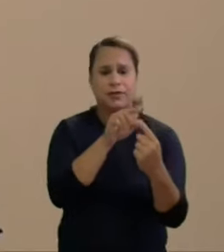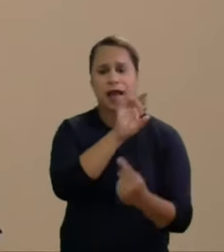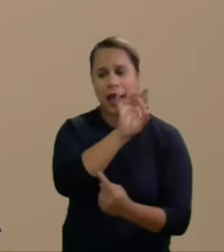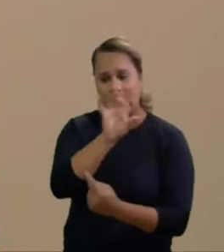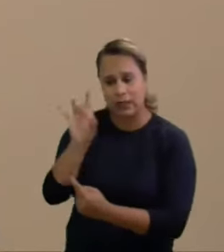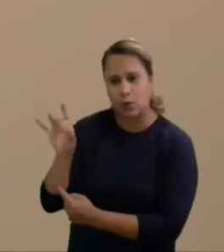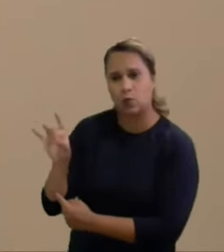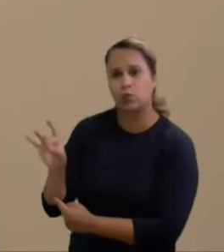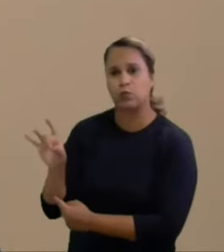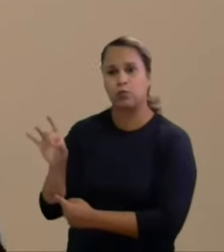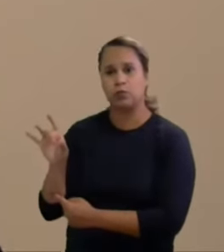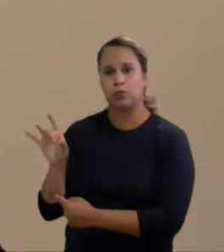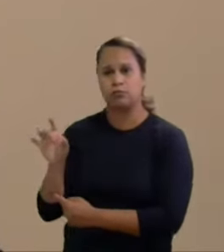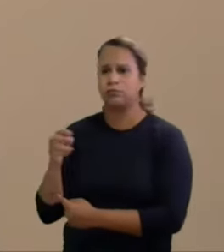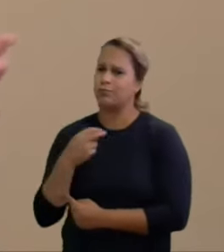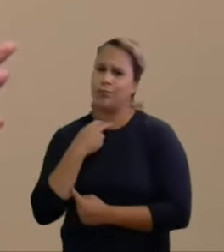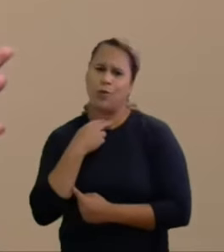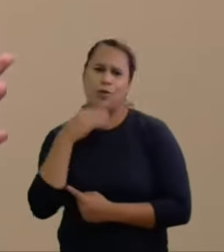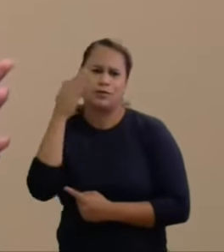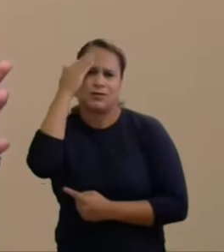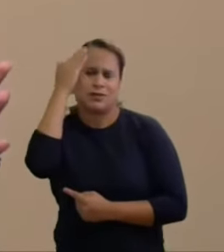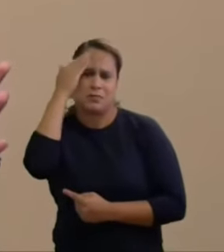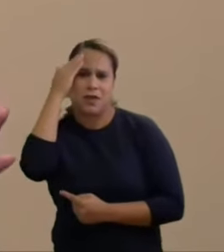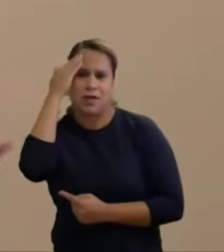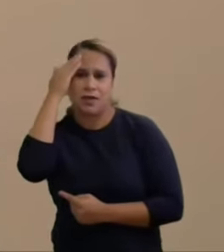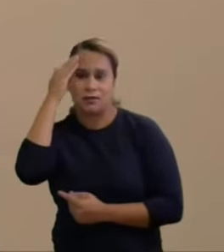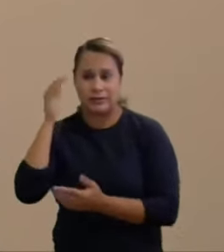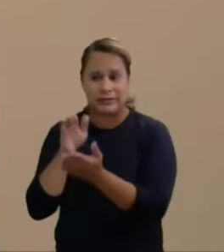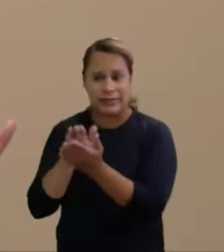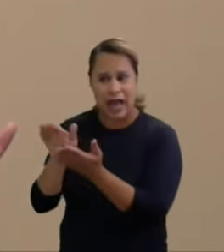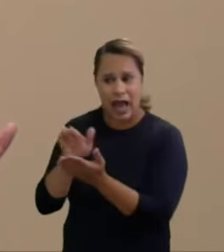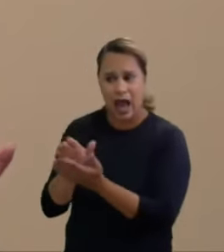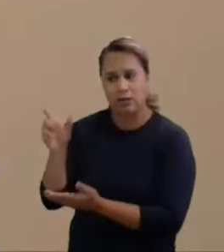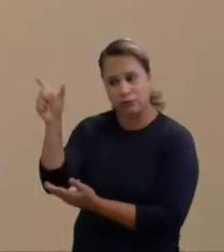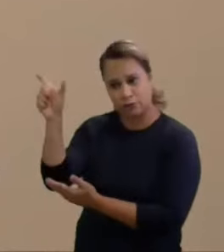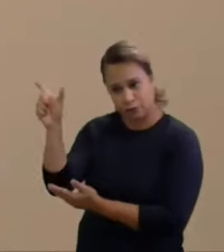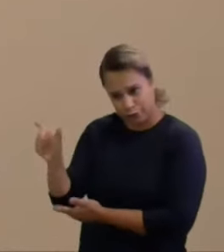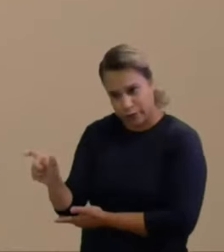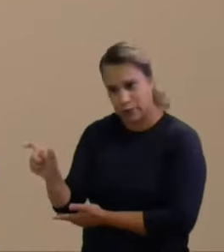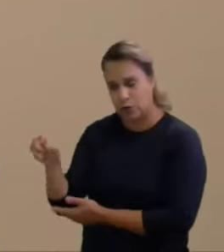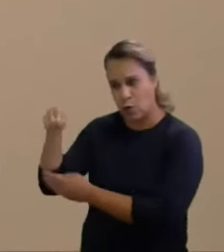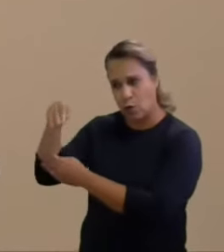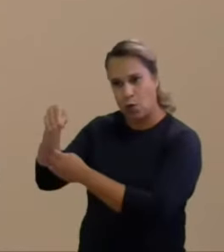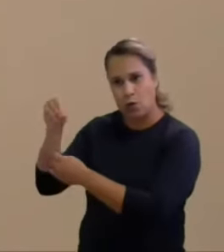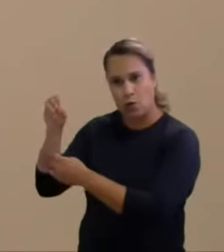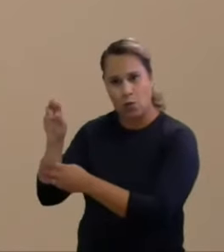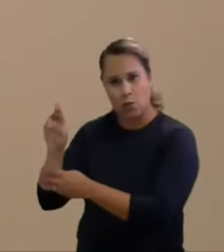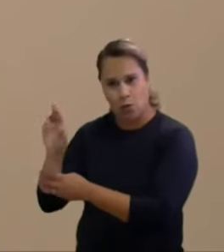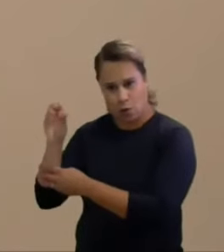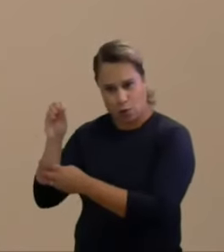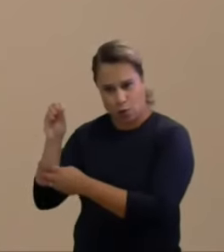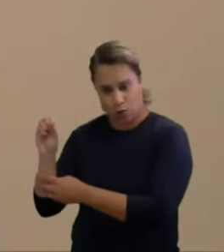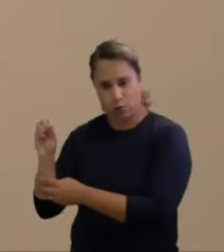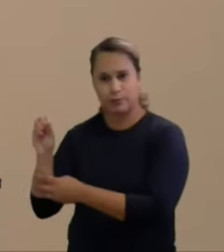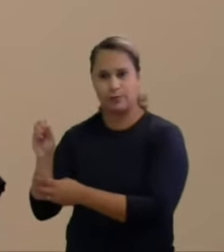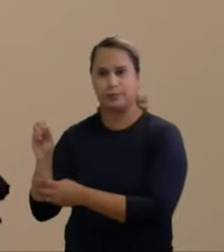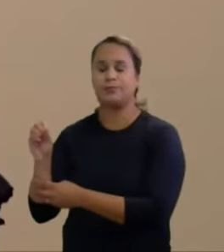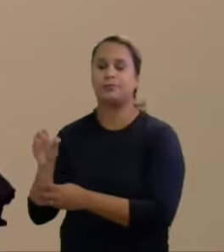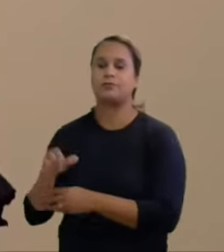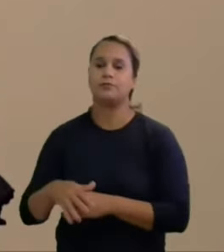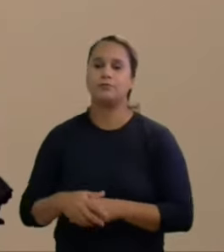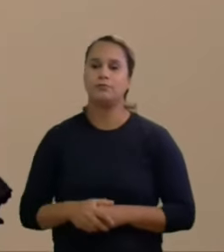contabilidades, não se pode saber se os gastos do investigado, investigado é o Sérgio Moro, sempre que eu falo em investigado, é o Sérgio Moro, e os investigantes